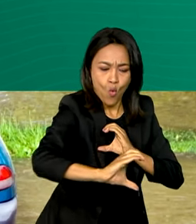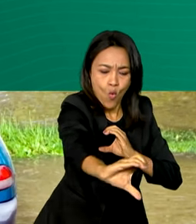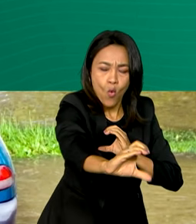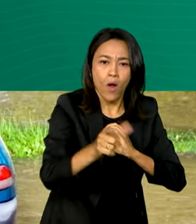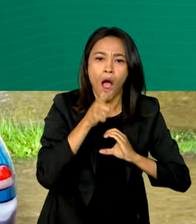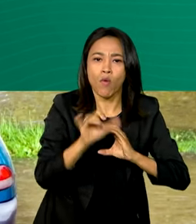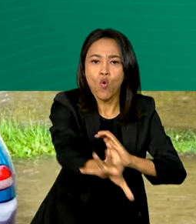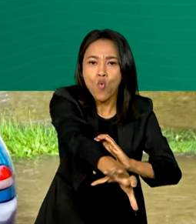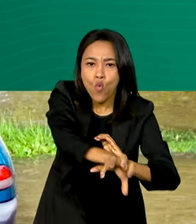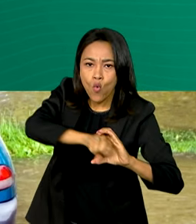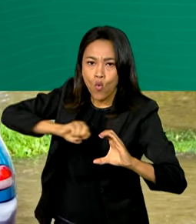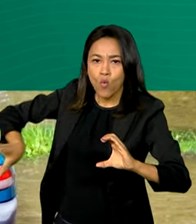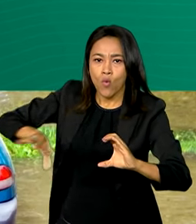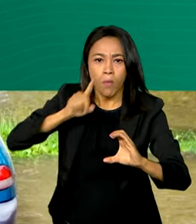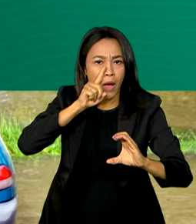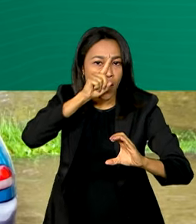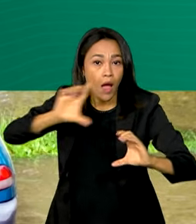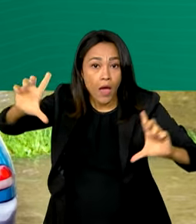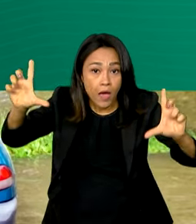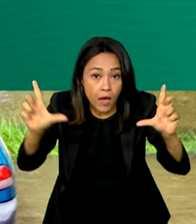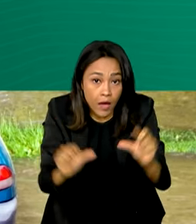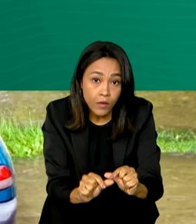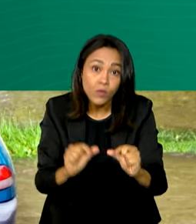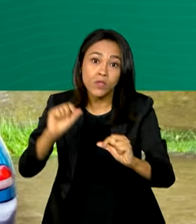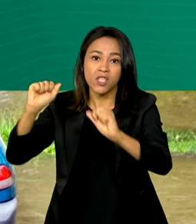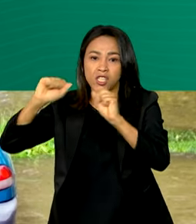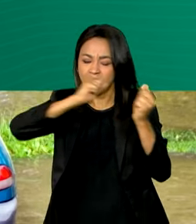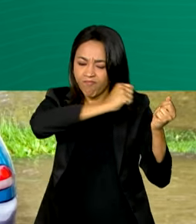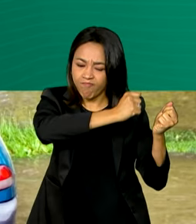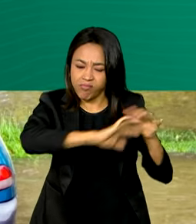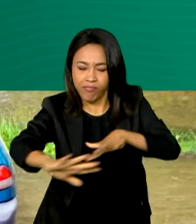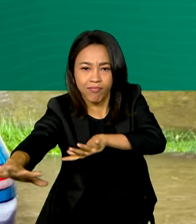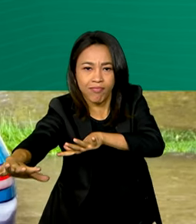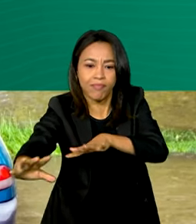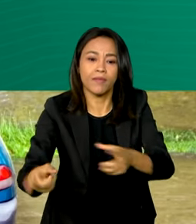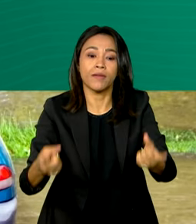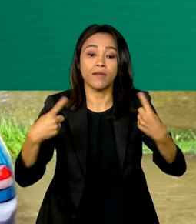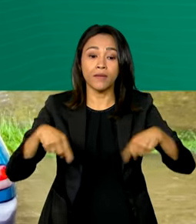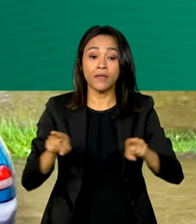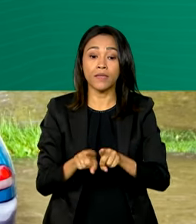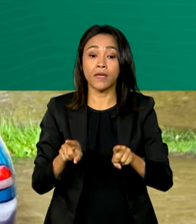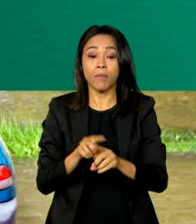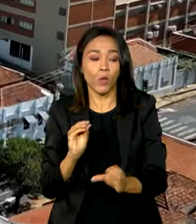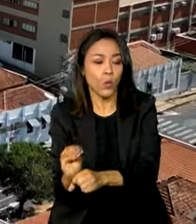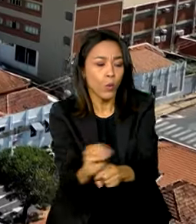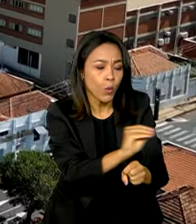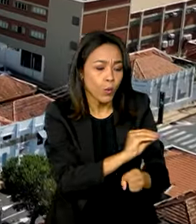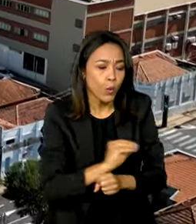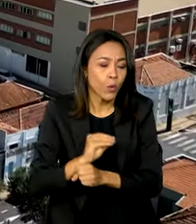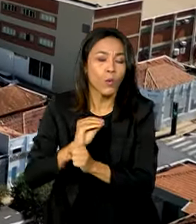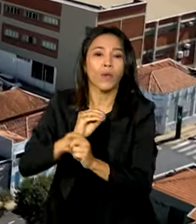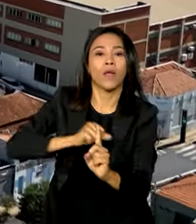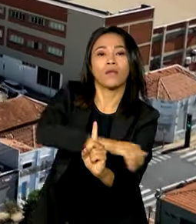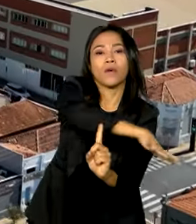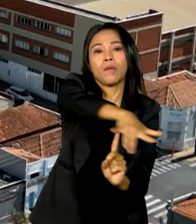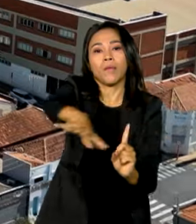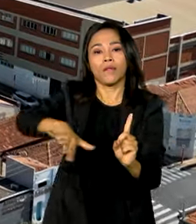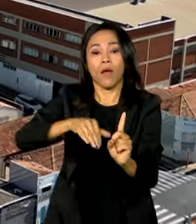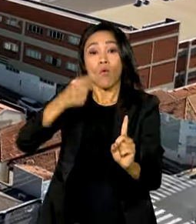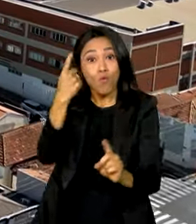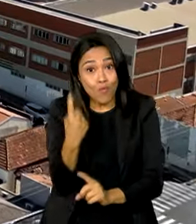drenagem para redução de riscos de desastres naturais e recuperação ambiental. Uma das cidades